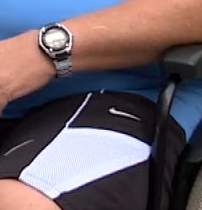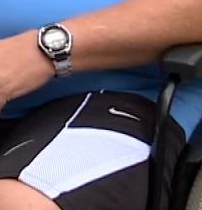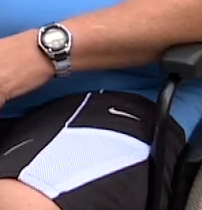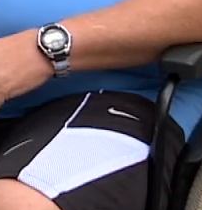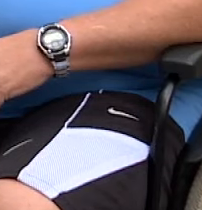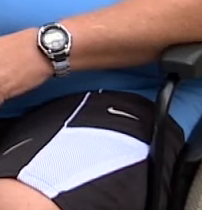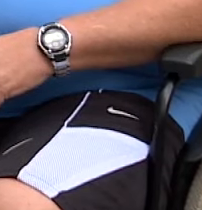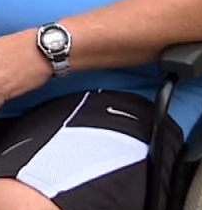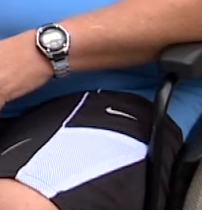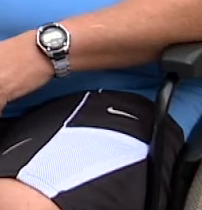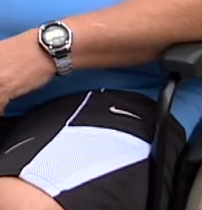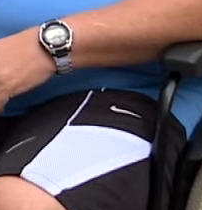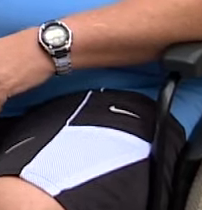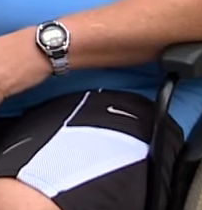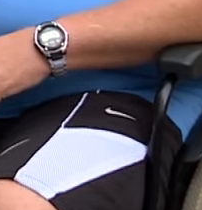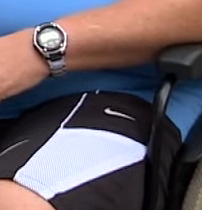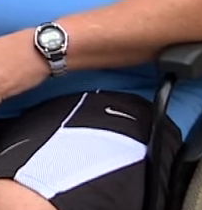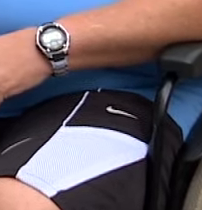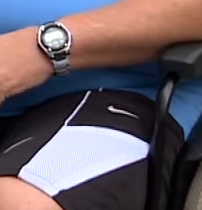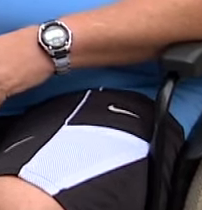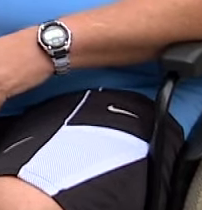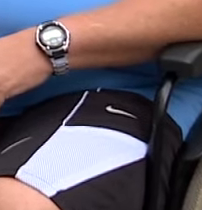Flávia conversa com o homem cadeirante.